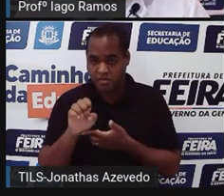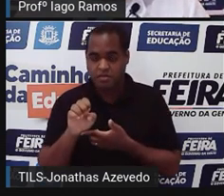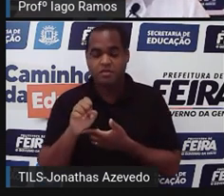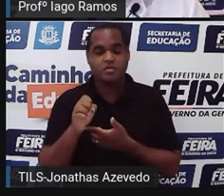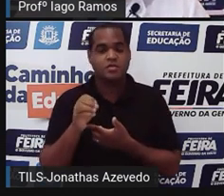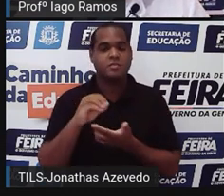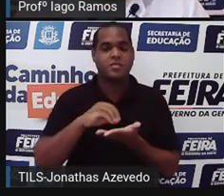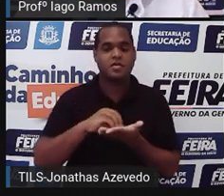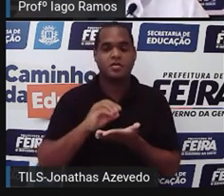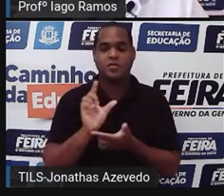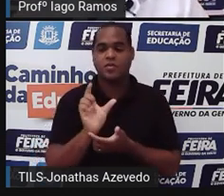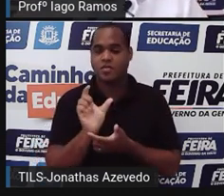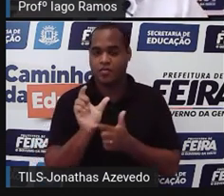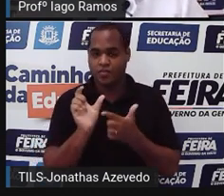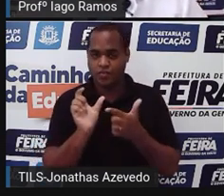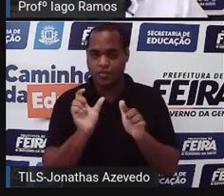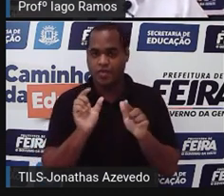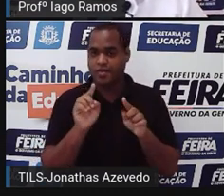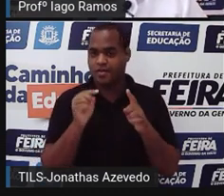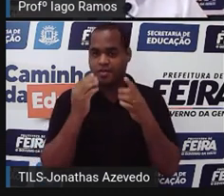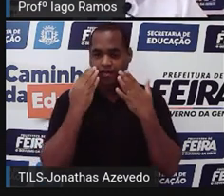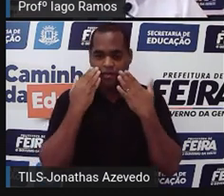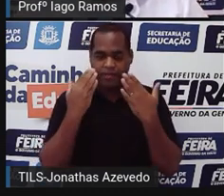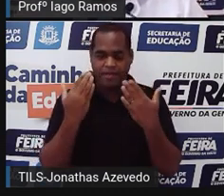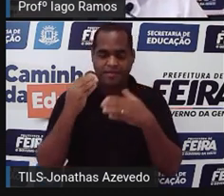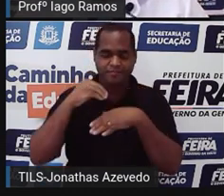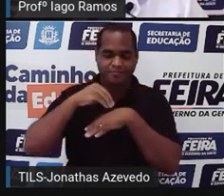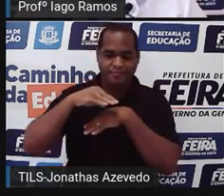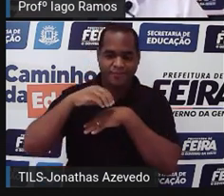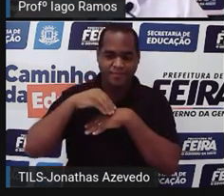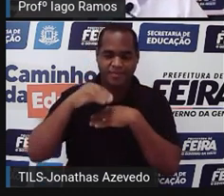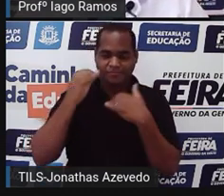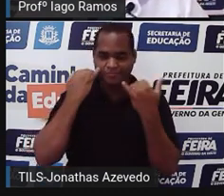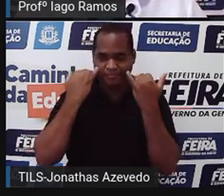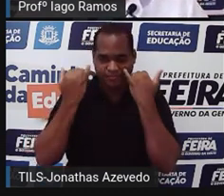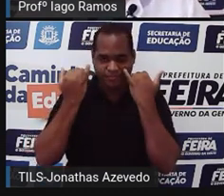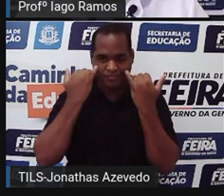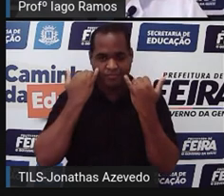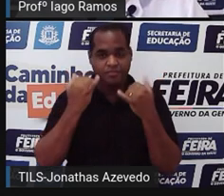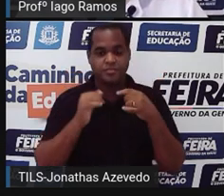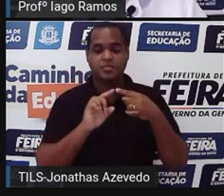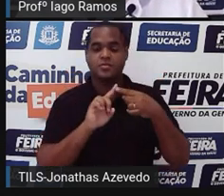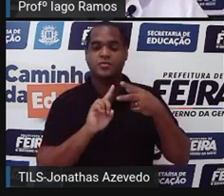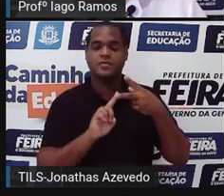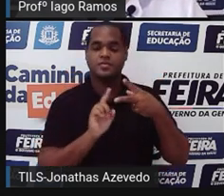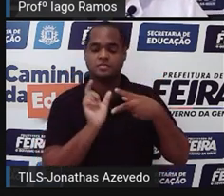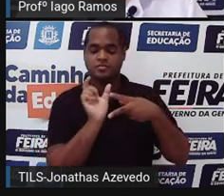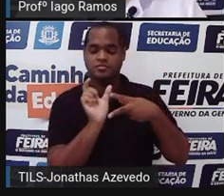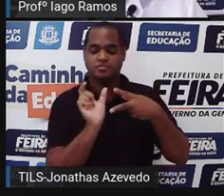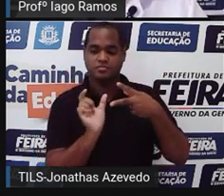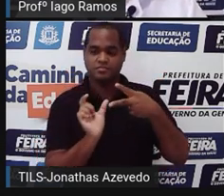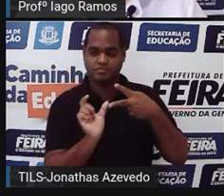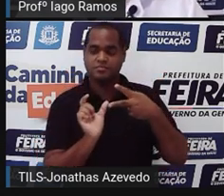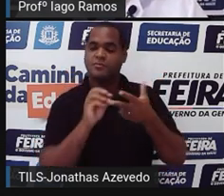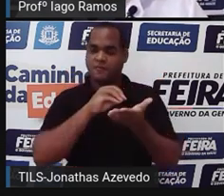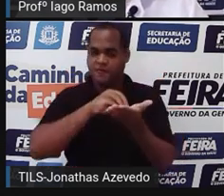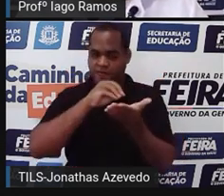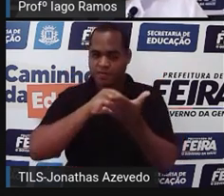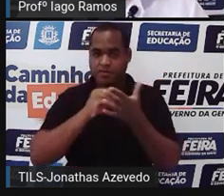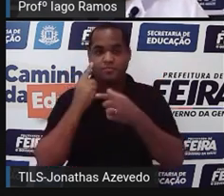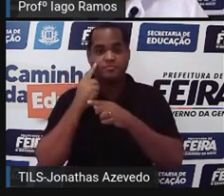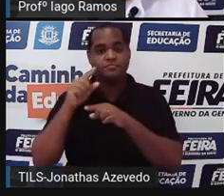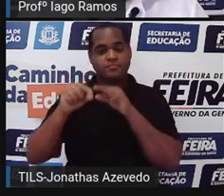outra palavra de representar informações. Então, está faltando ali duas palavras, e a gente tem ali três